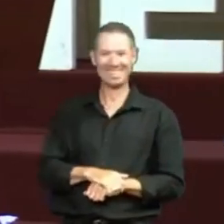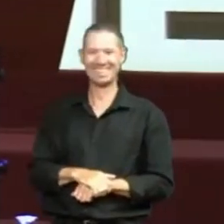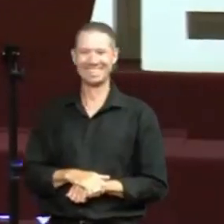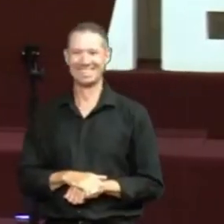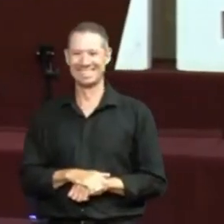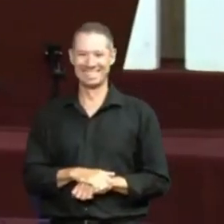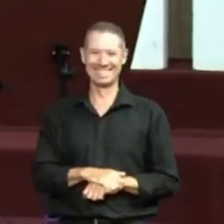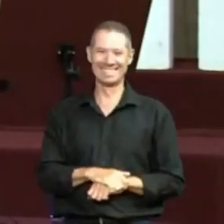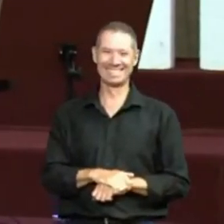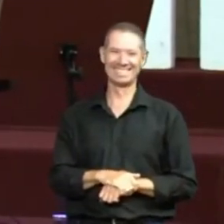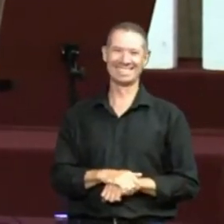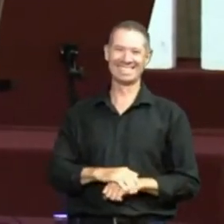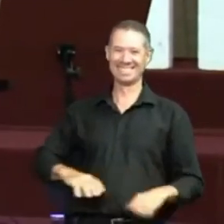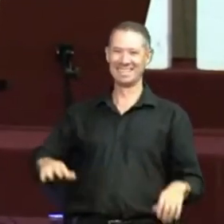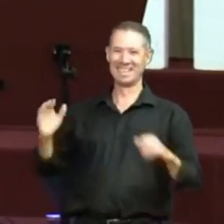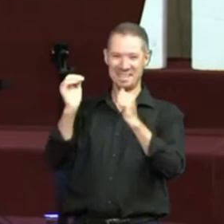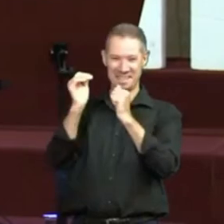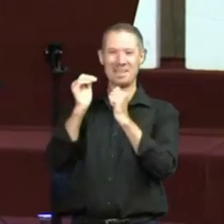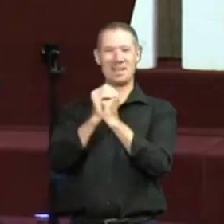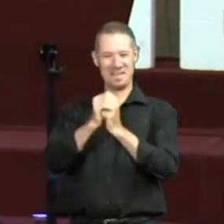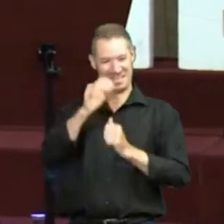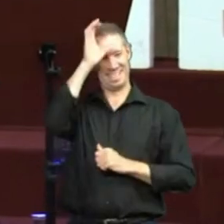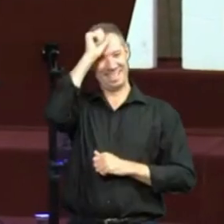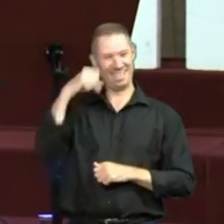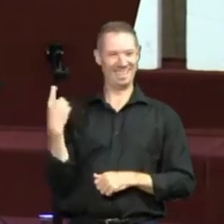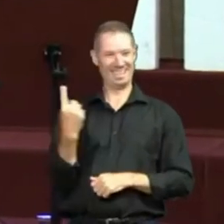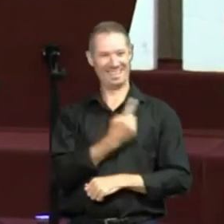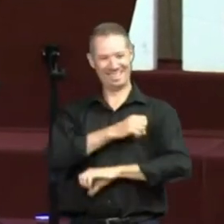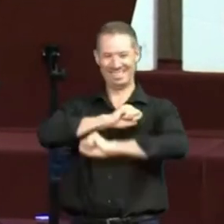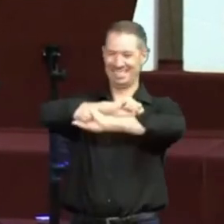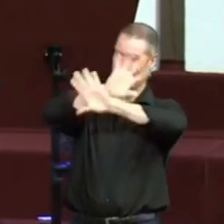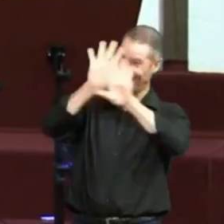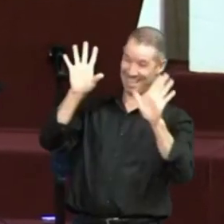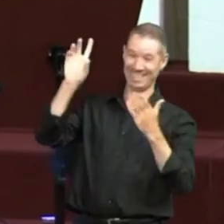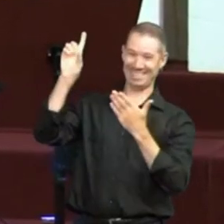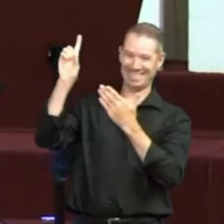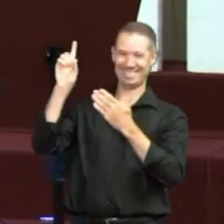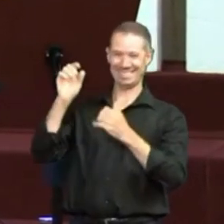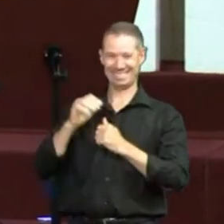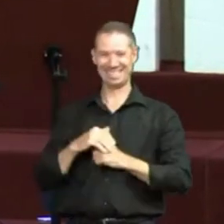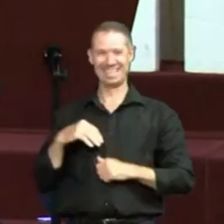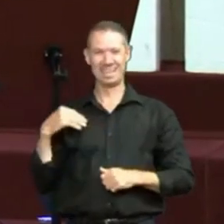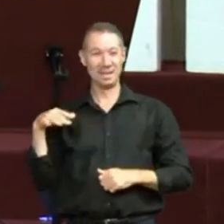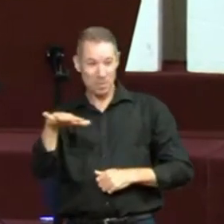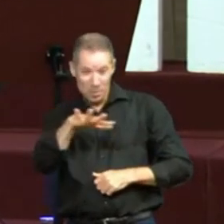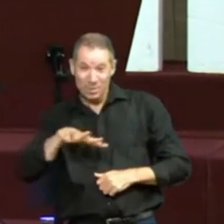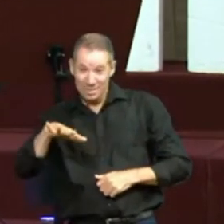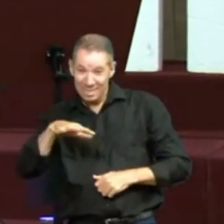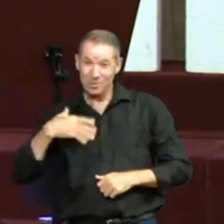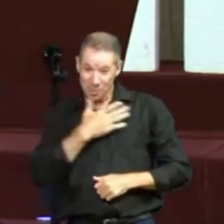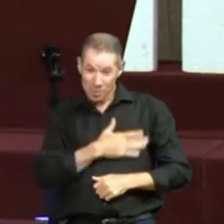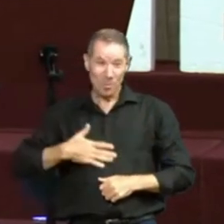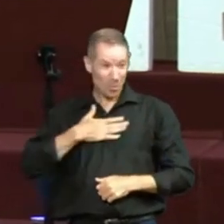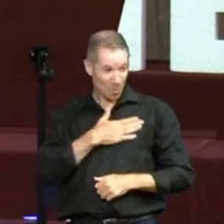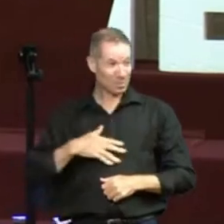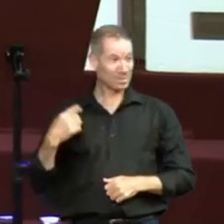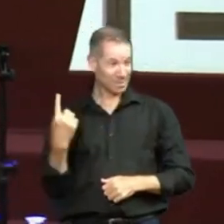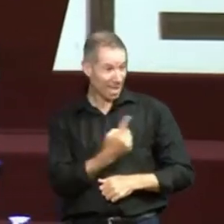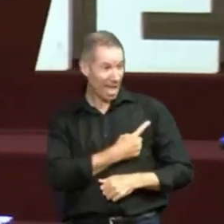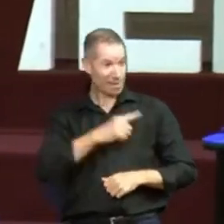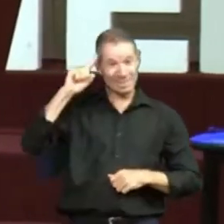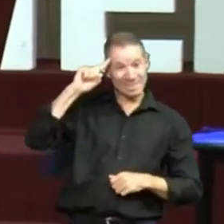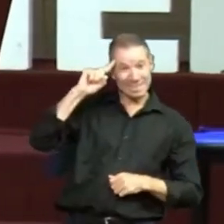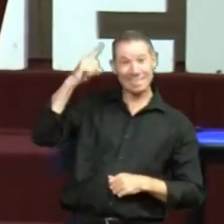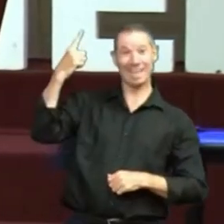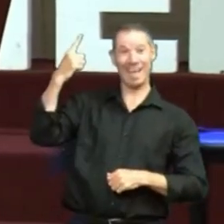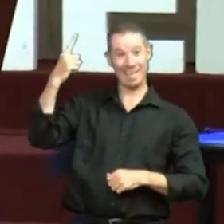Amém? Vamos aprender. Glória a Deus. Vocês gostaram dessa ideia aí?